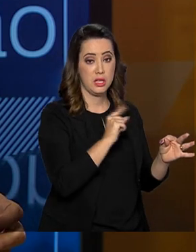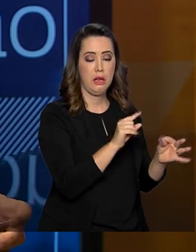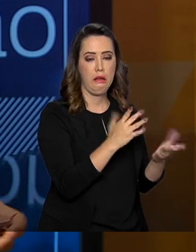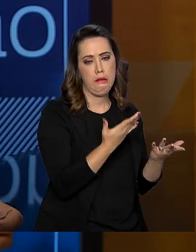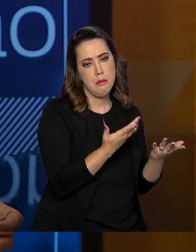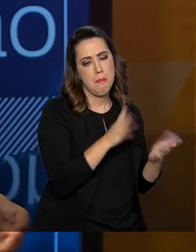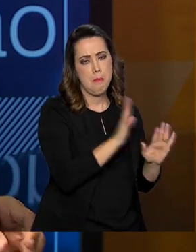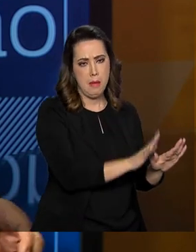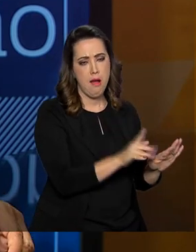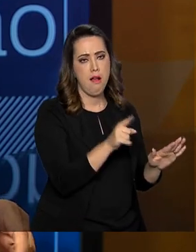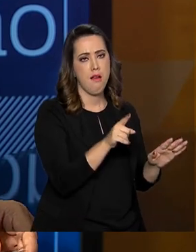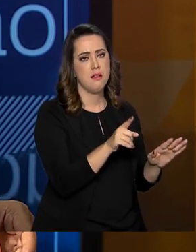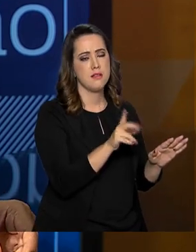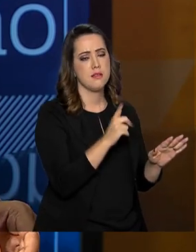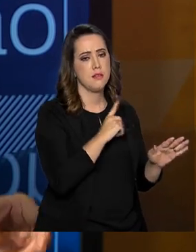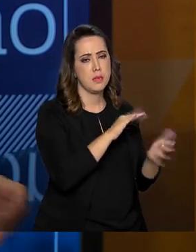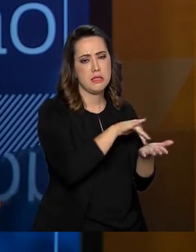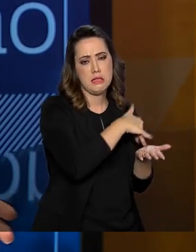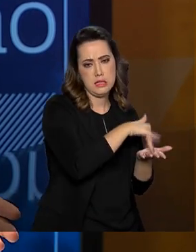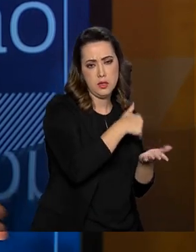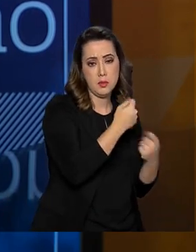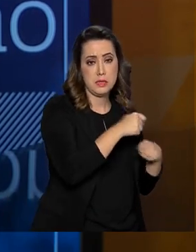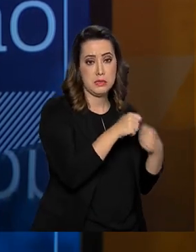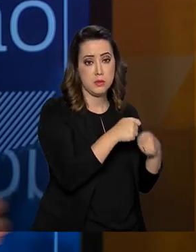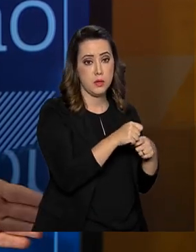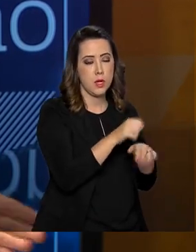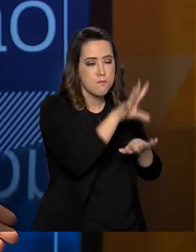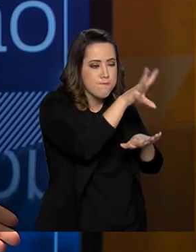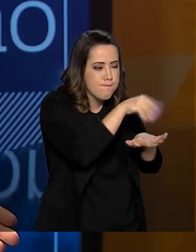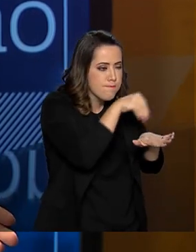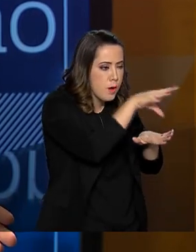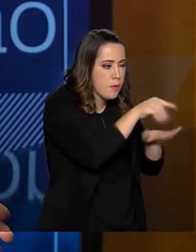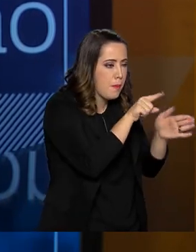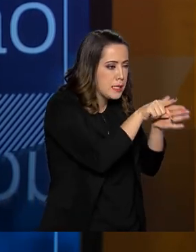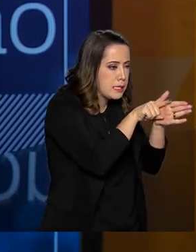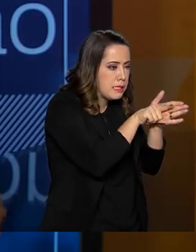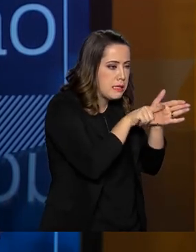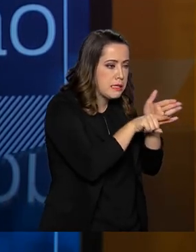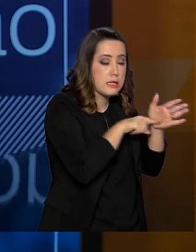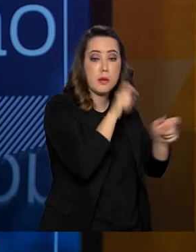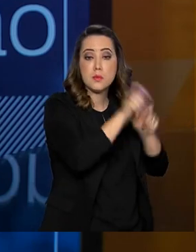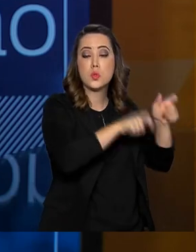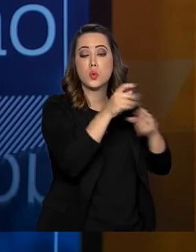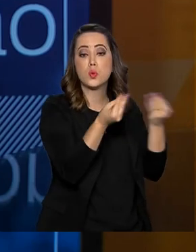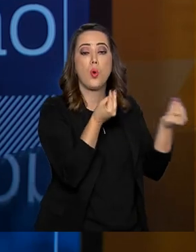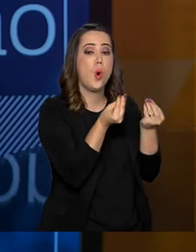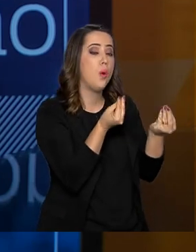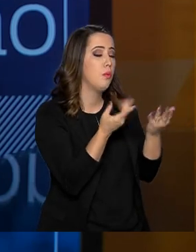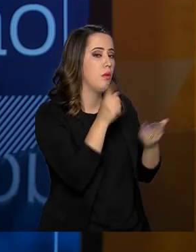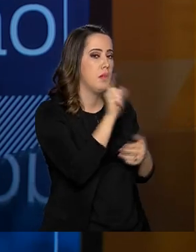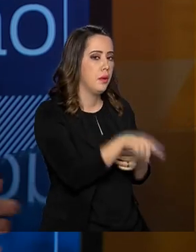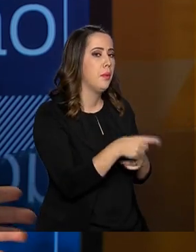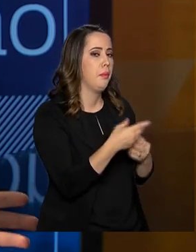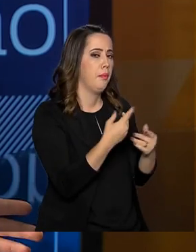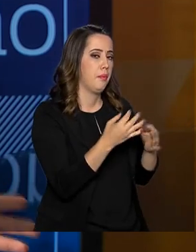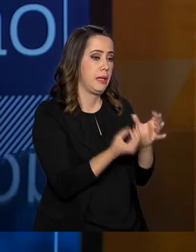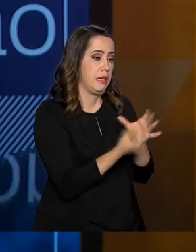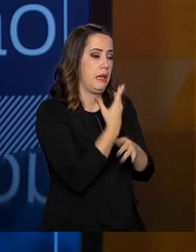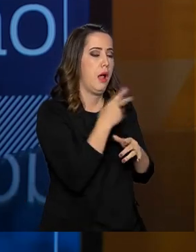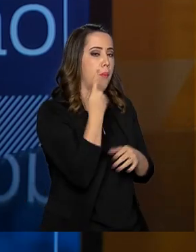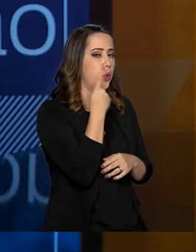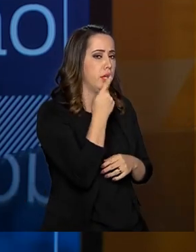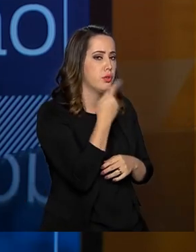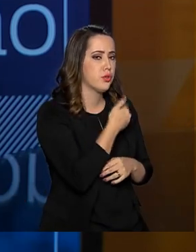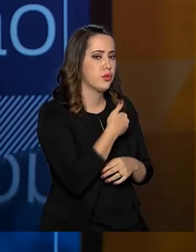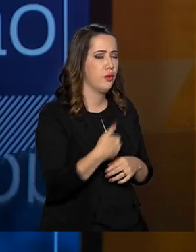de Vigilância em Saúde precisa levantar dados do perfil da população para elaborar políticas públicas. Nesse sentido, muitas